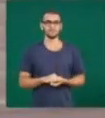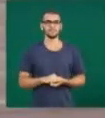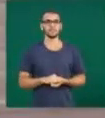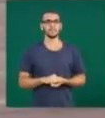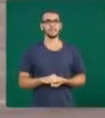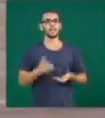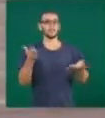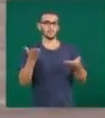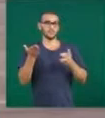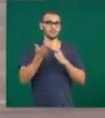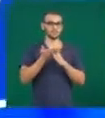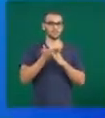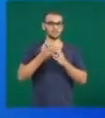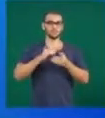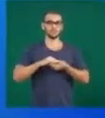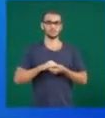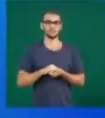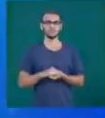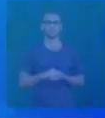intervalo e volta já.